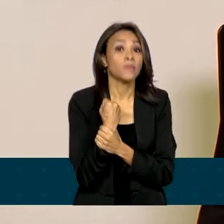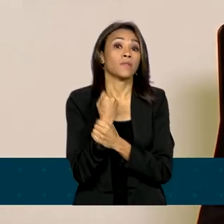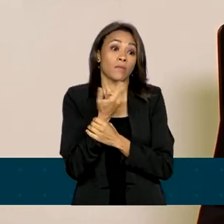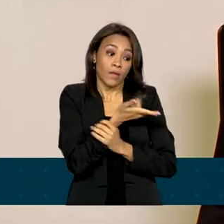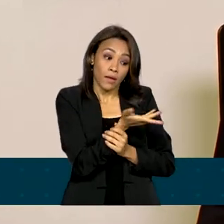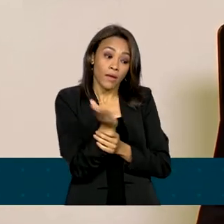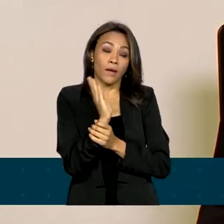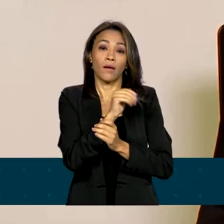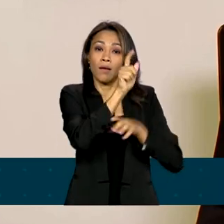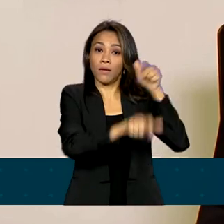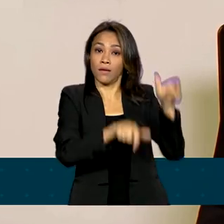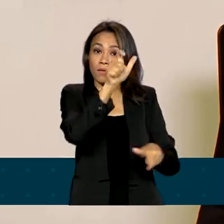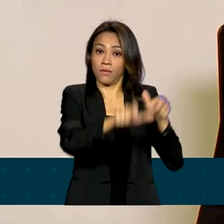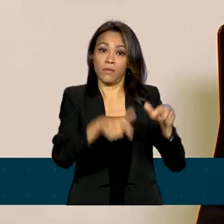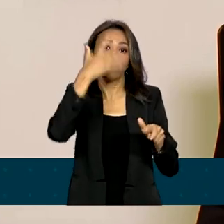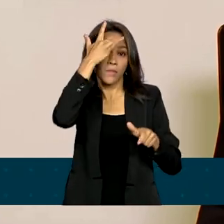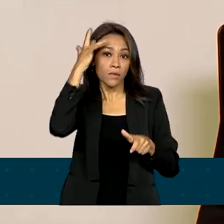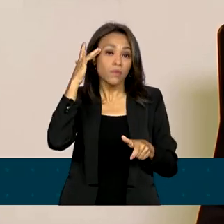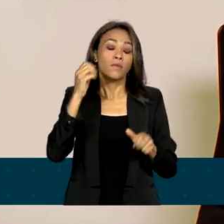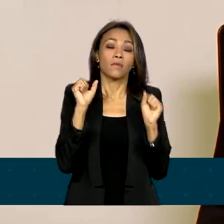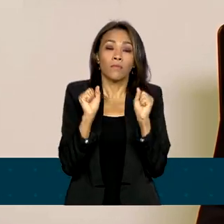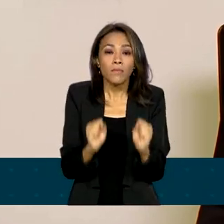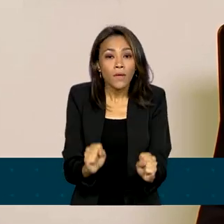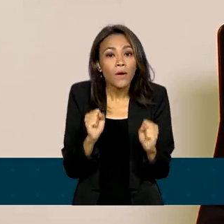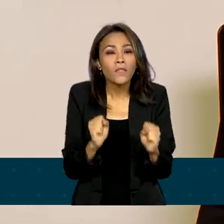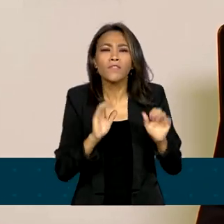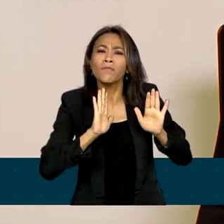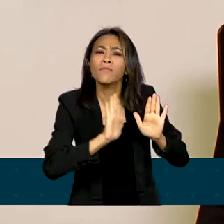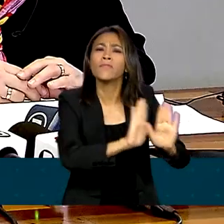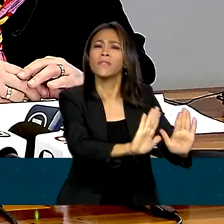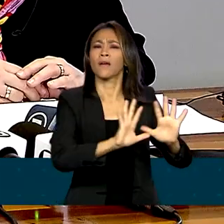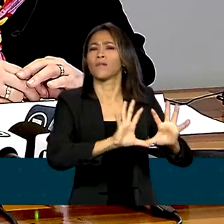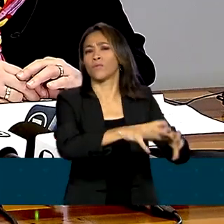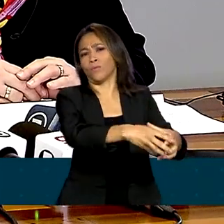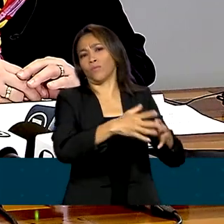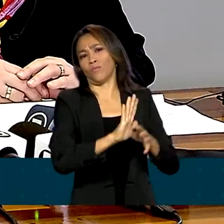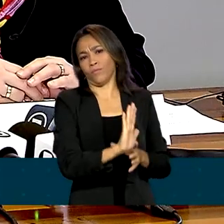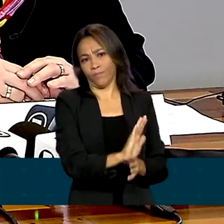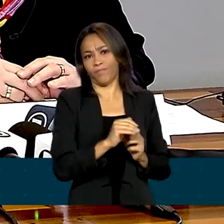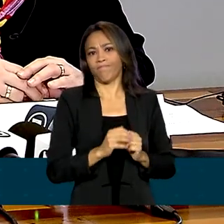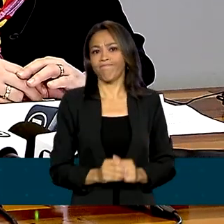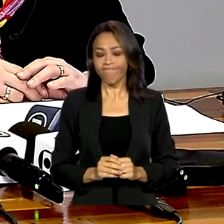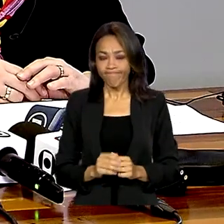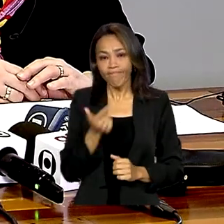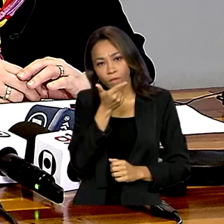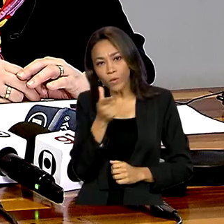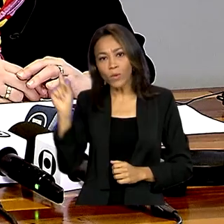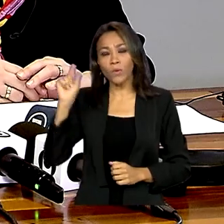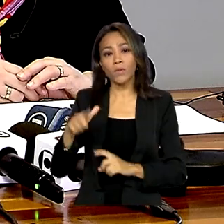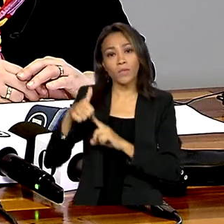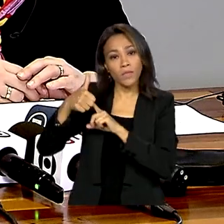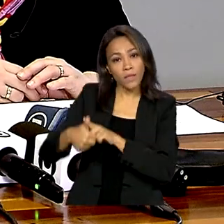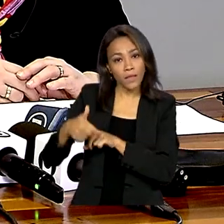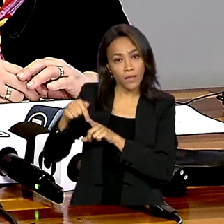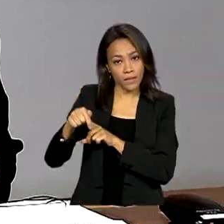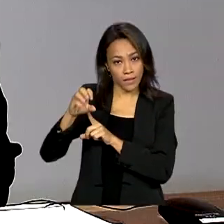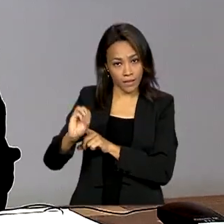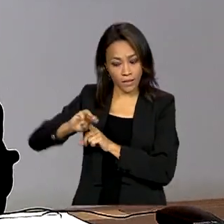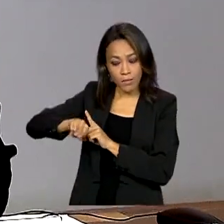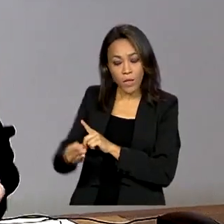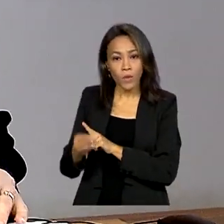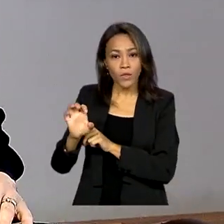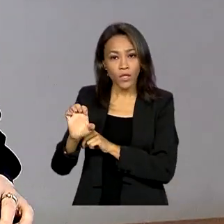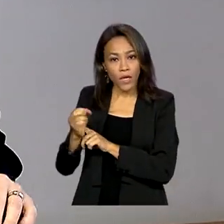possam ficar em suas comunidades. Os outros cerca de 170 milhões de euros